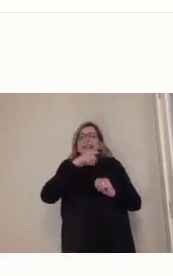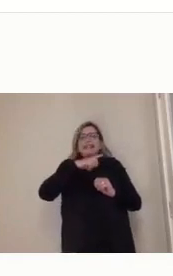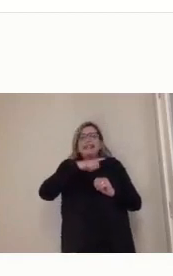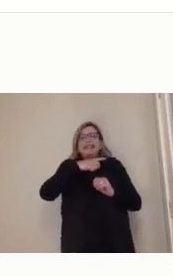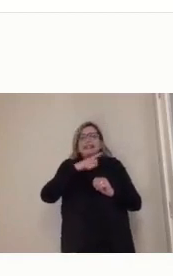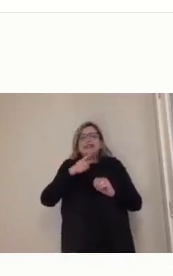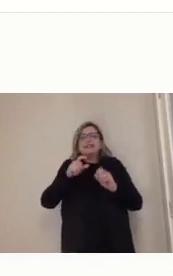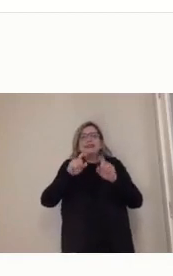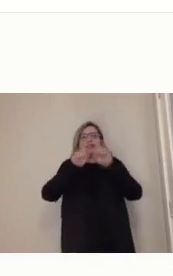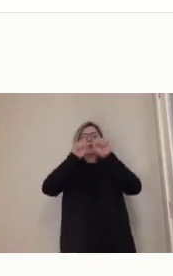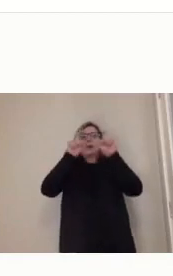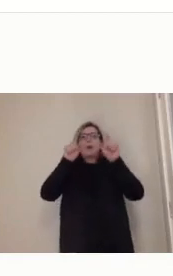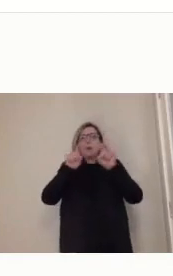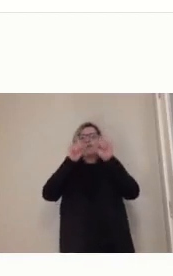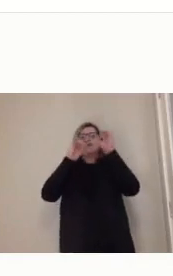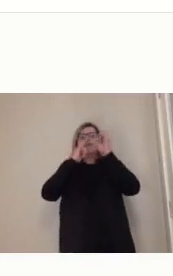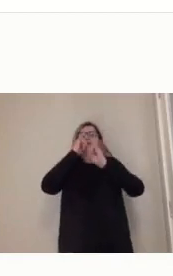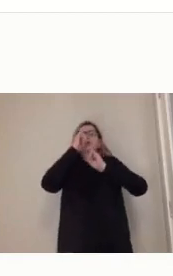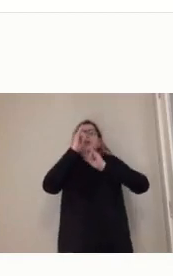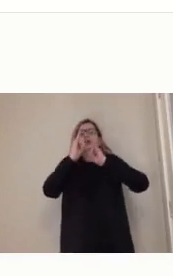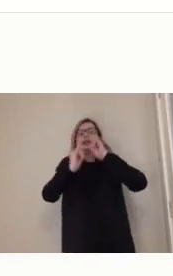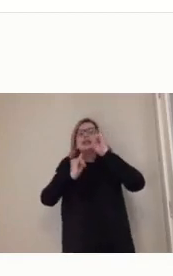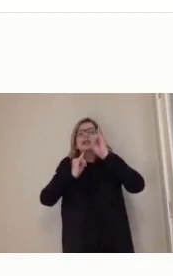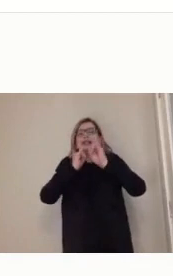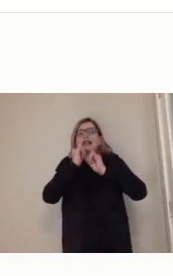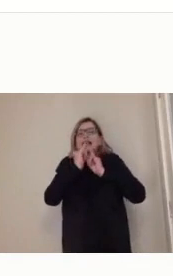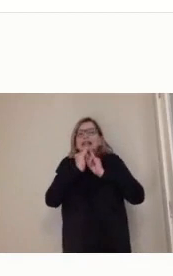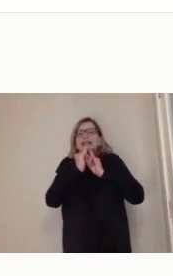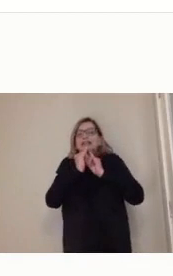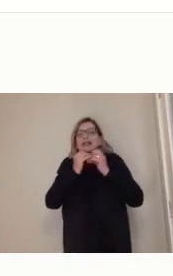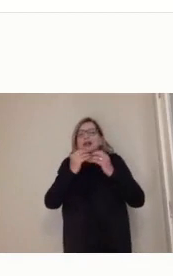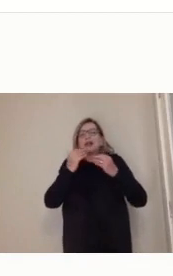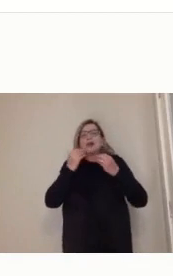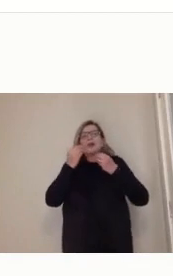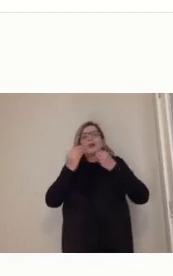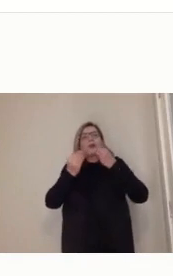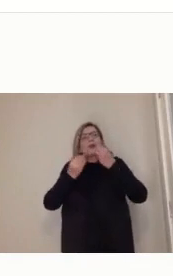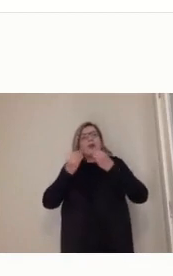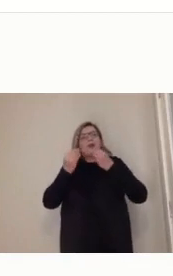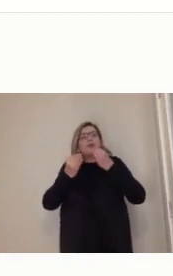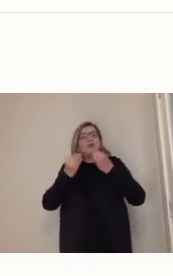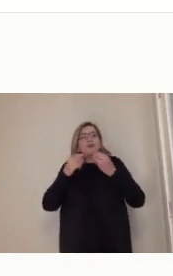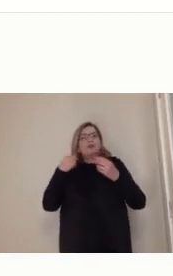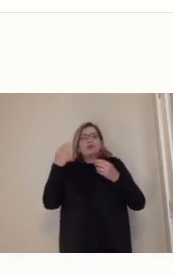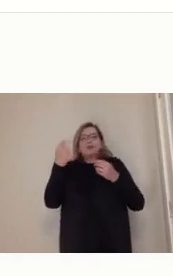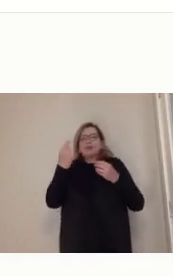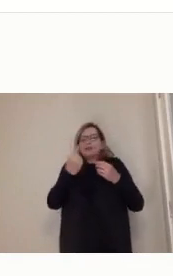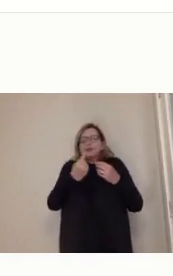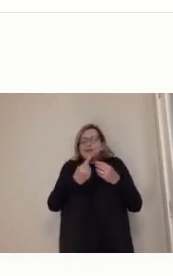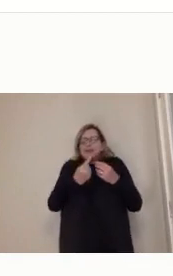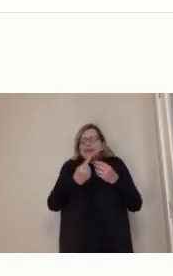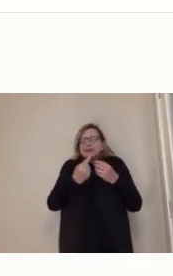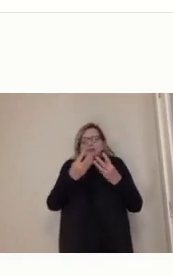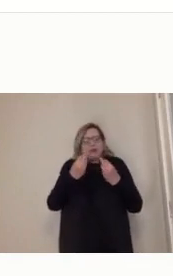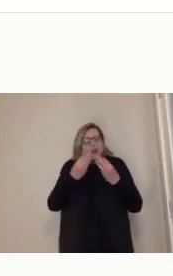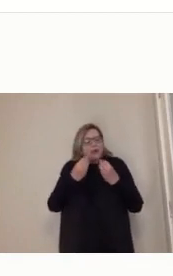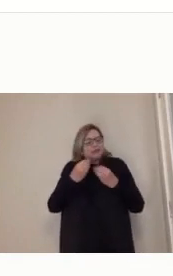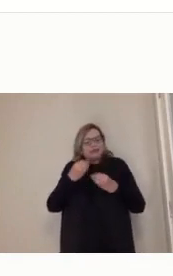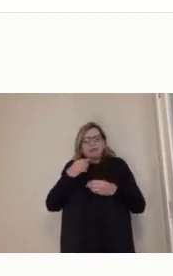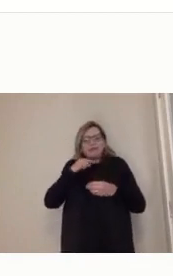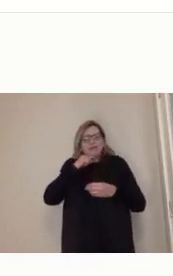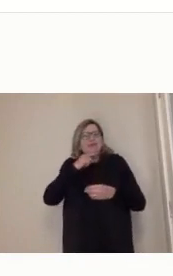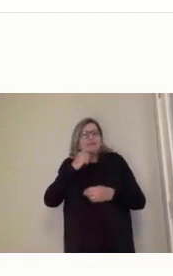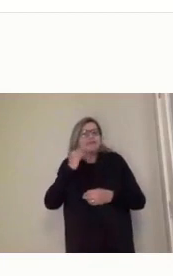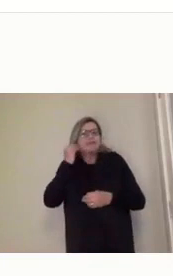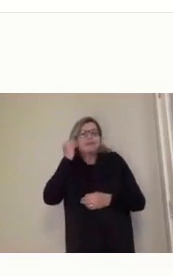deixando de vivenciar nesse momento? E que nossa situação é muito difícil, sem dúvida nenhuma. Por uma série